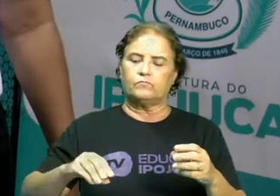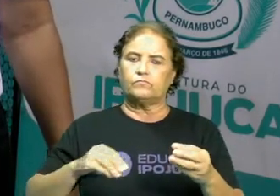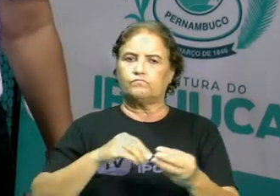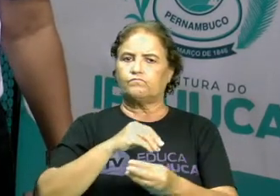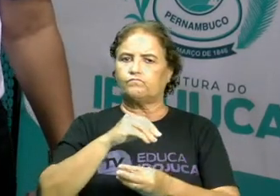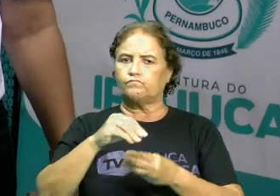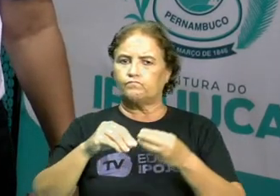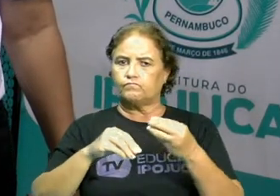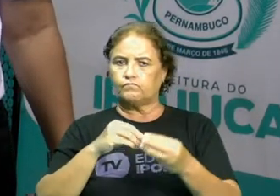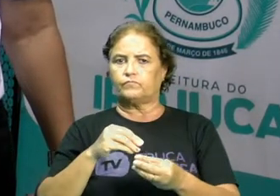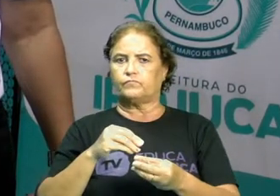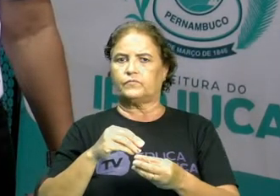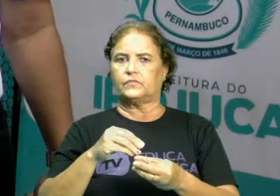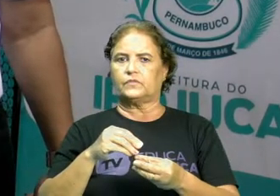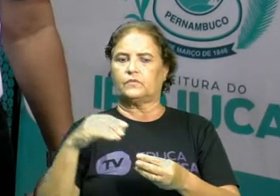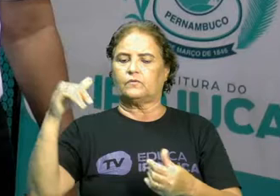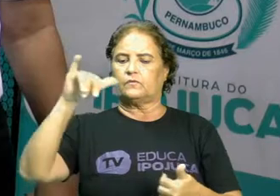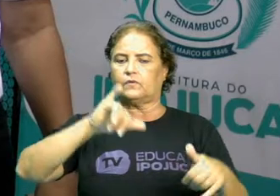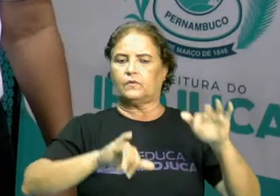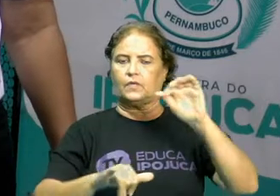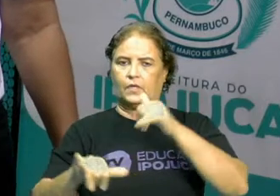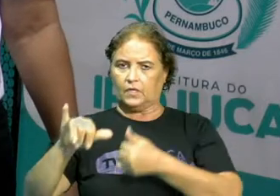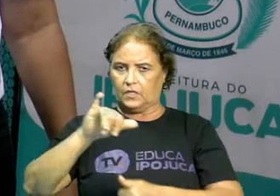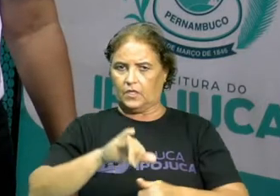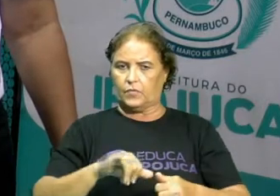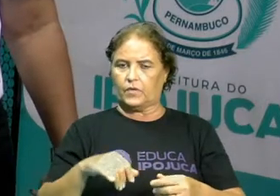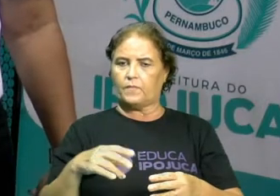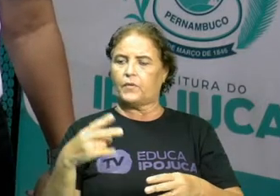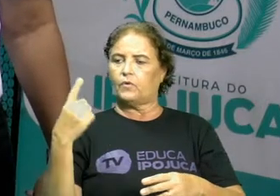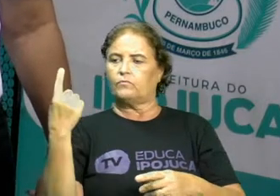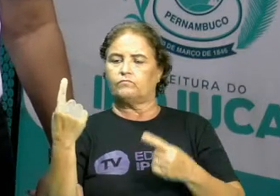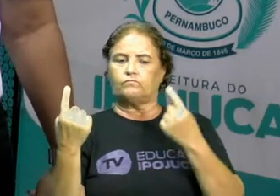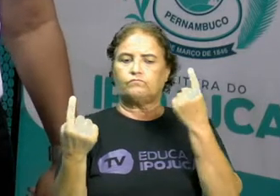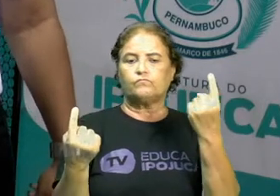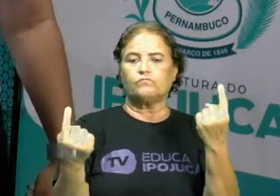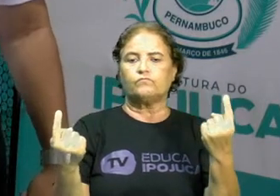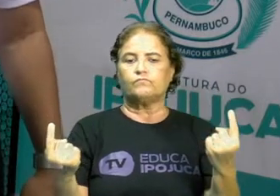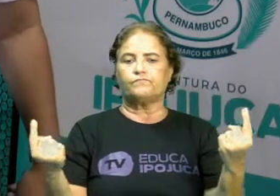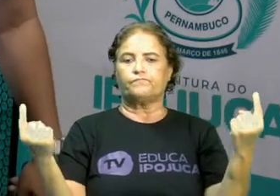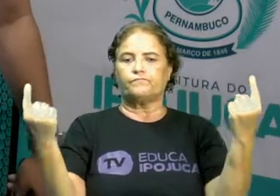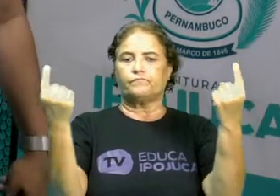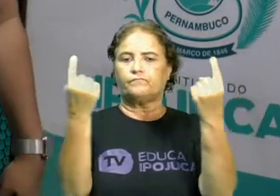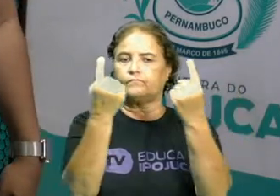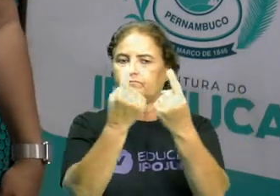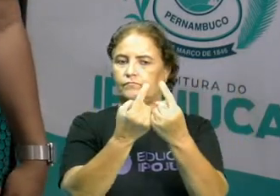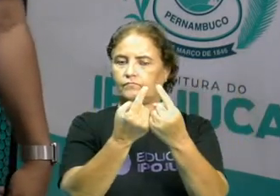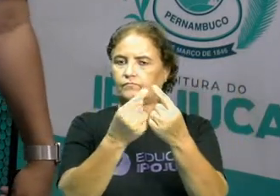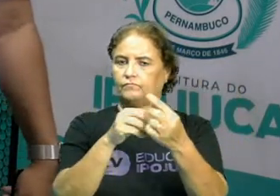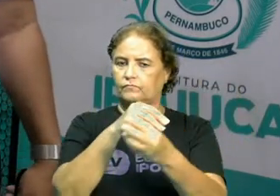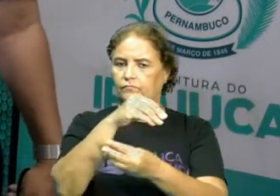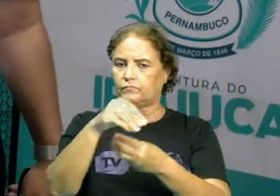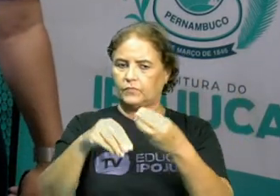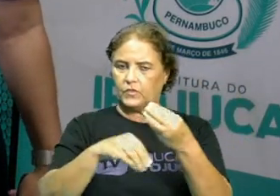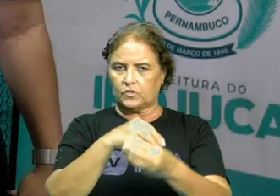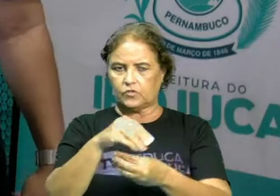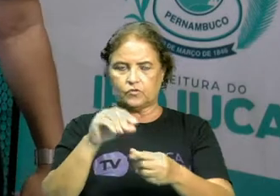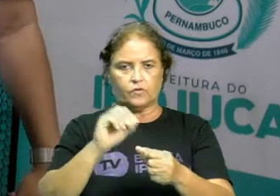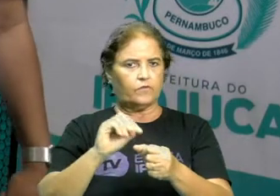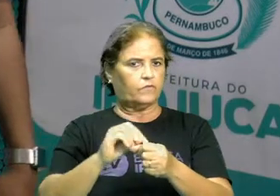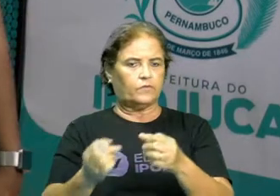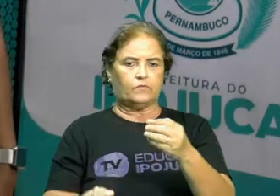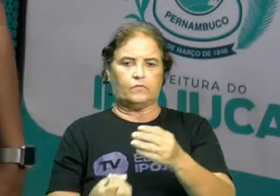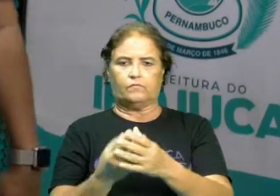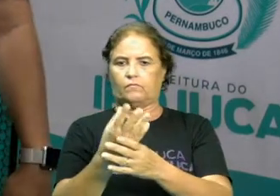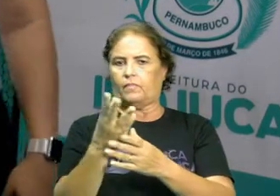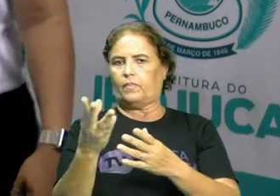Eu peguei duas substâncias diferentes, misturei e formei uma outra coisa.